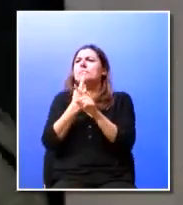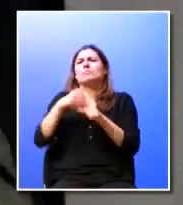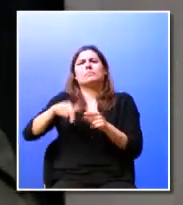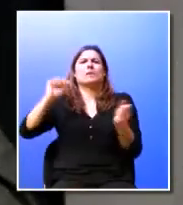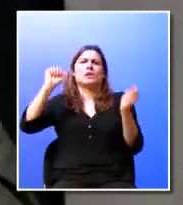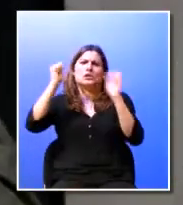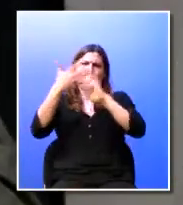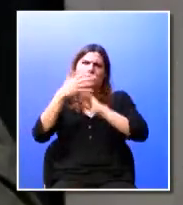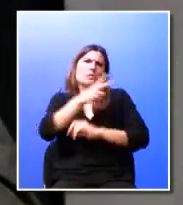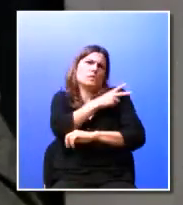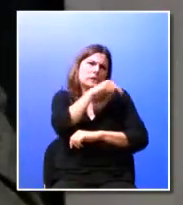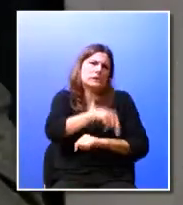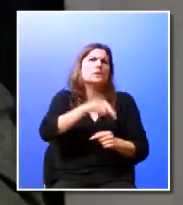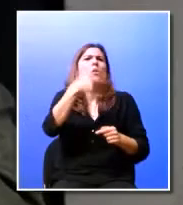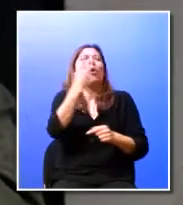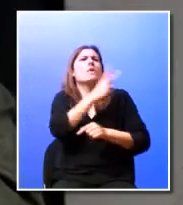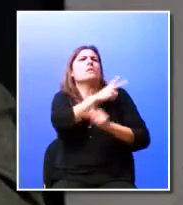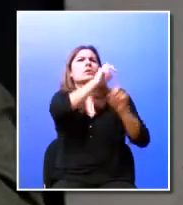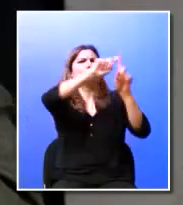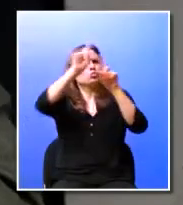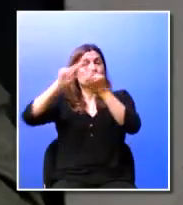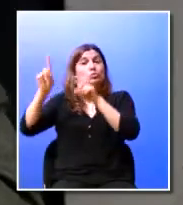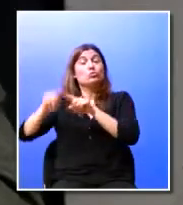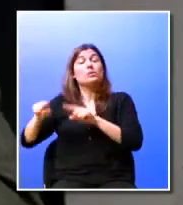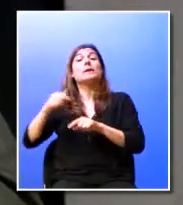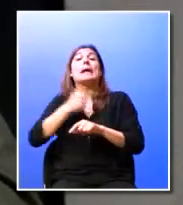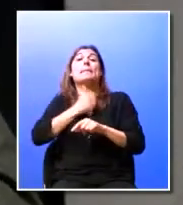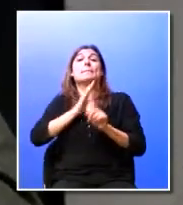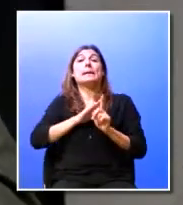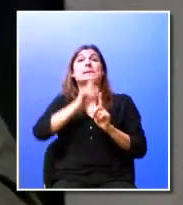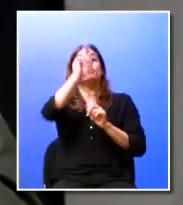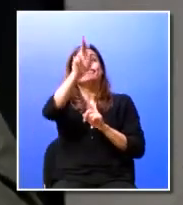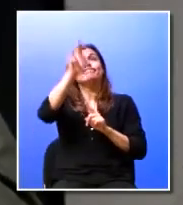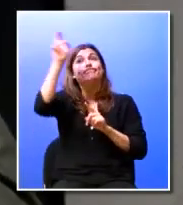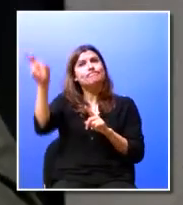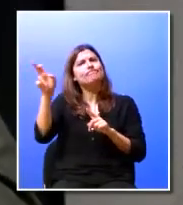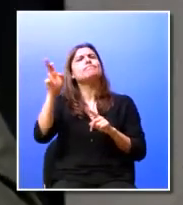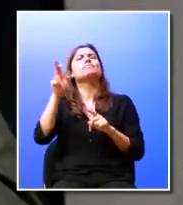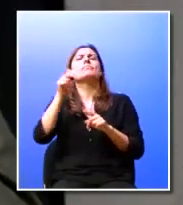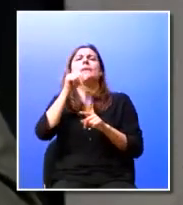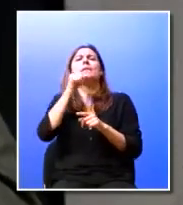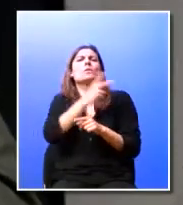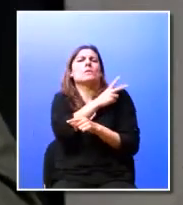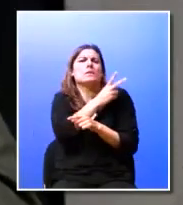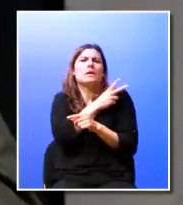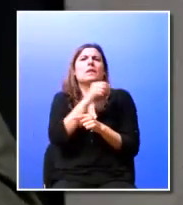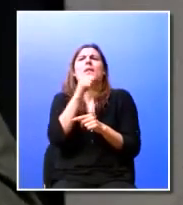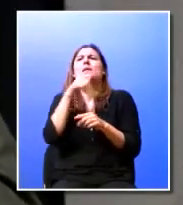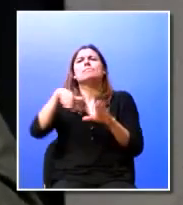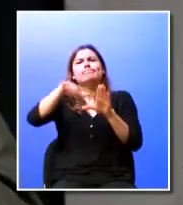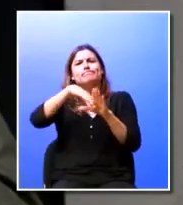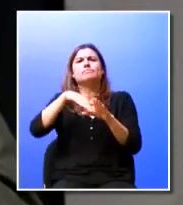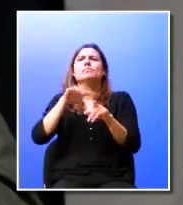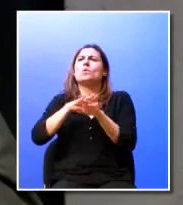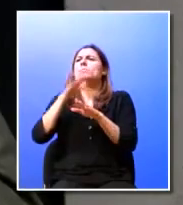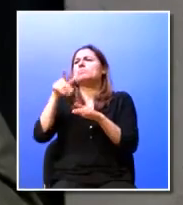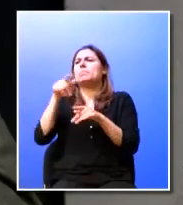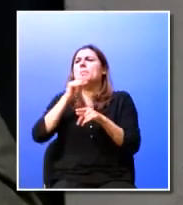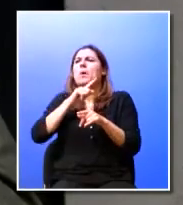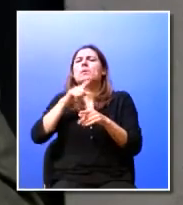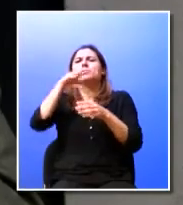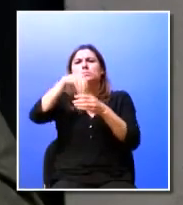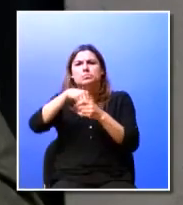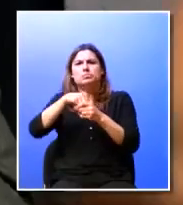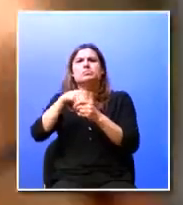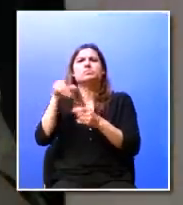que têm acontece em todas as universidades quando as empresas vão às universidades participar nas feiras de emprego participam tão voluntariamente nos